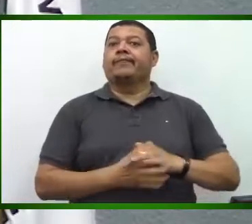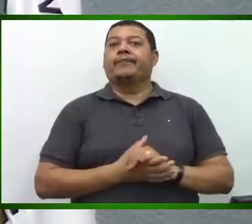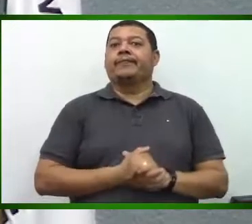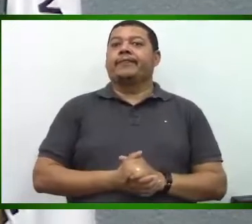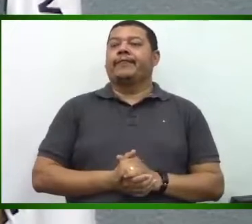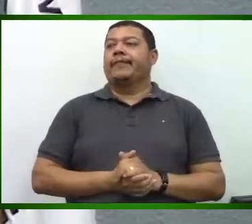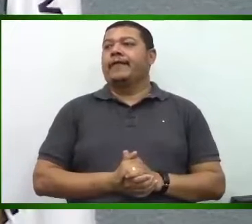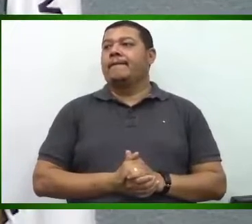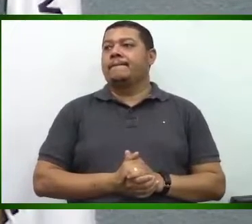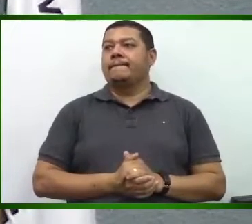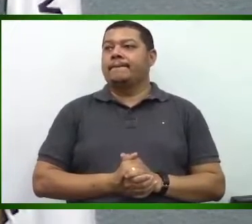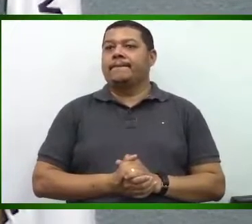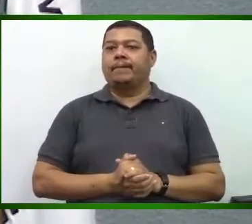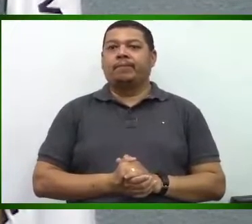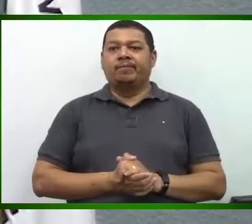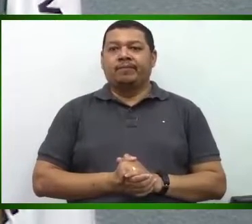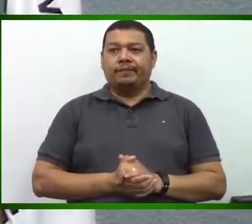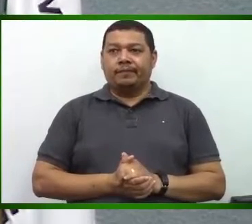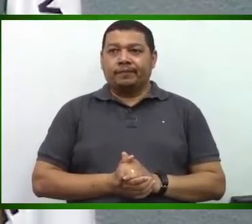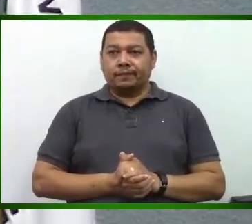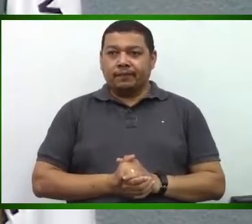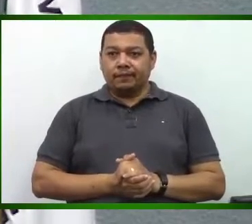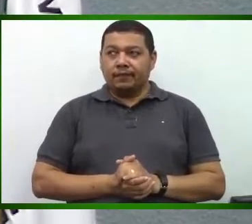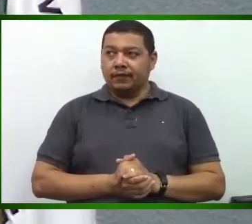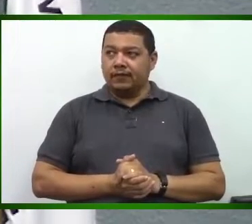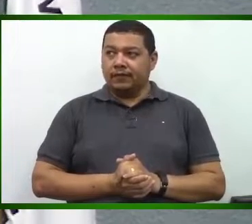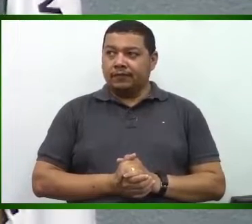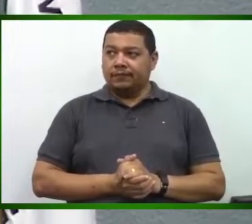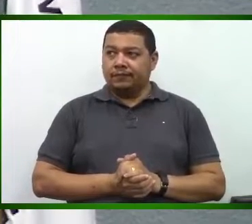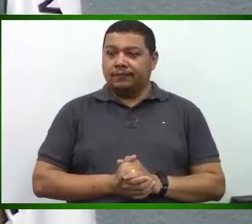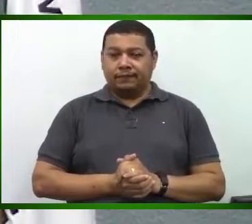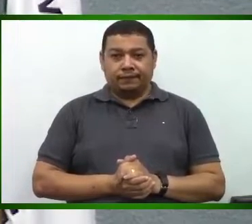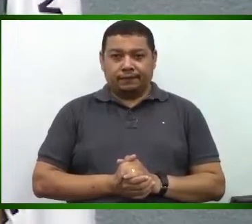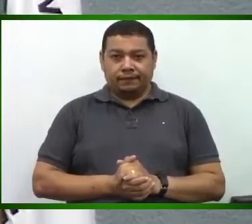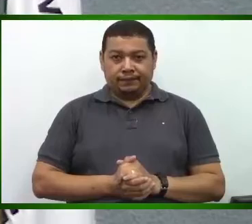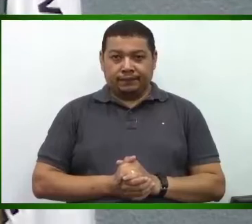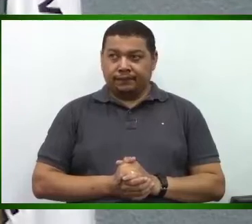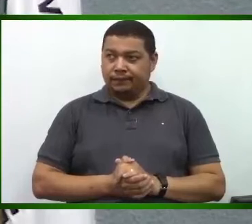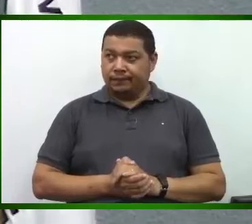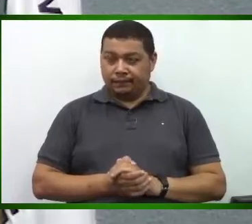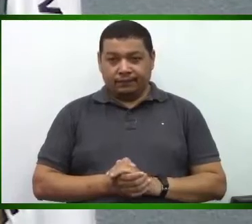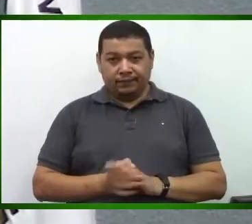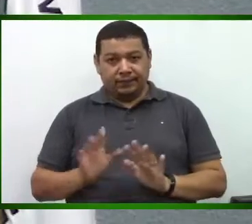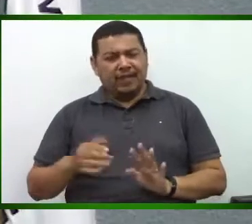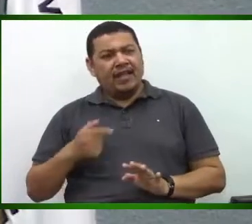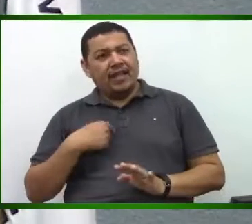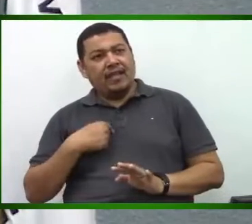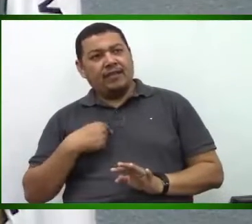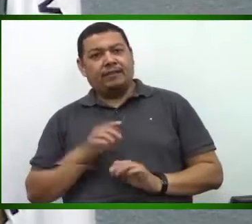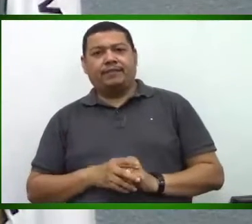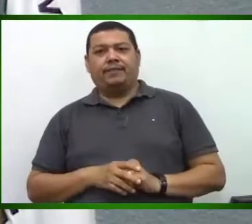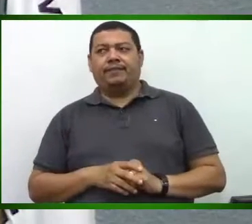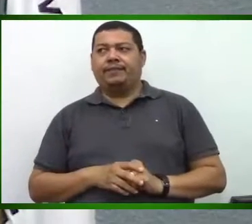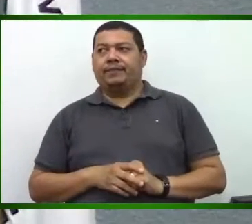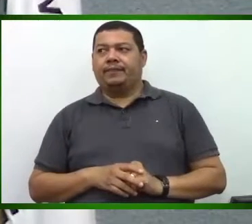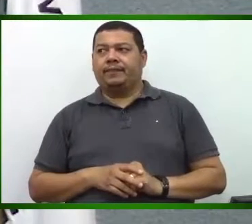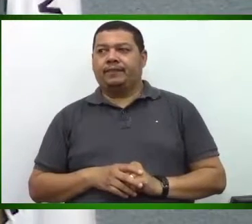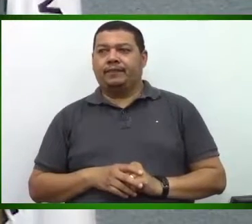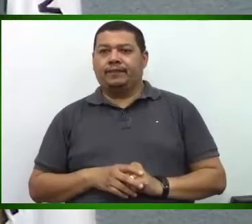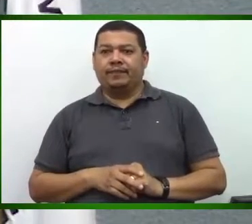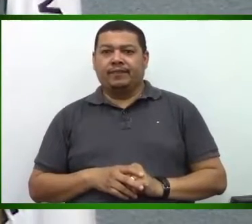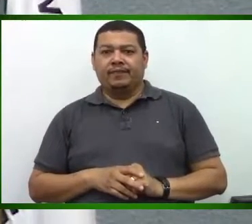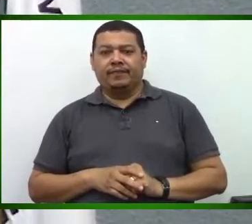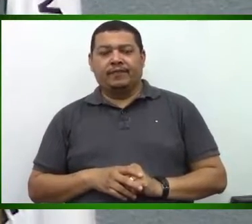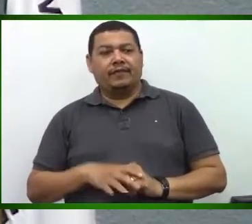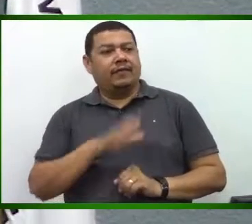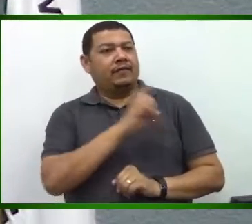Senhor Presidente, eu ouvindo aqui a fala de cada